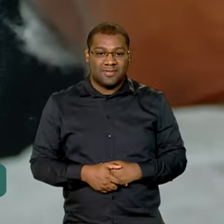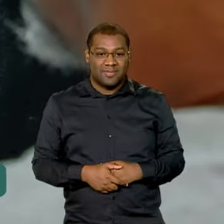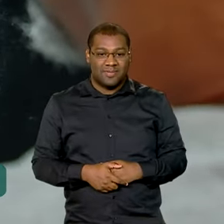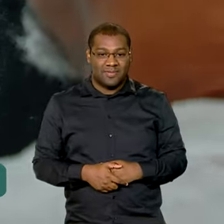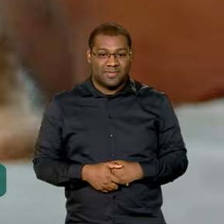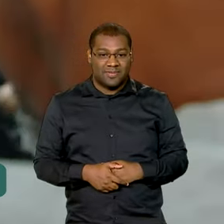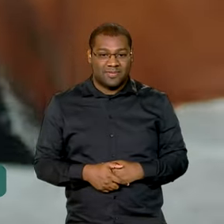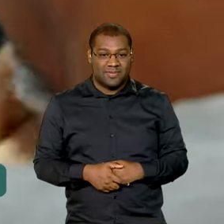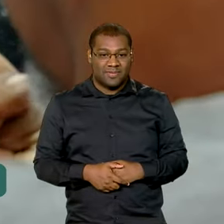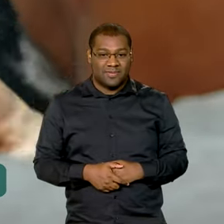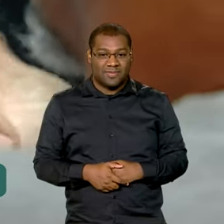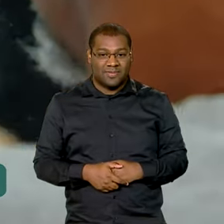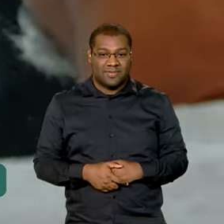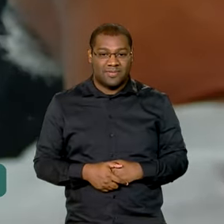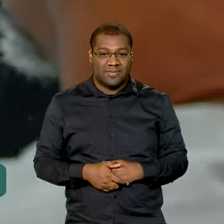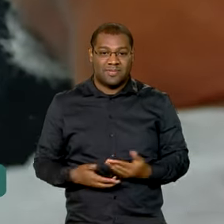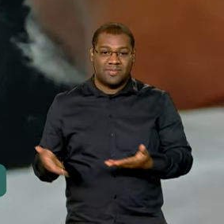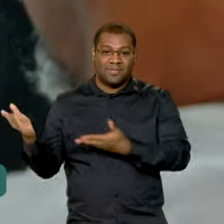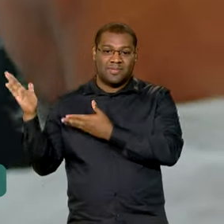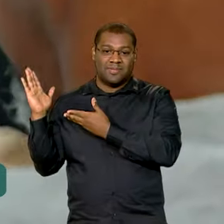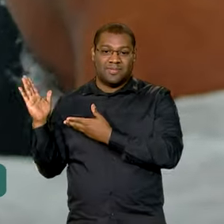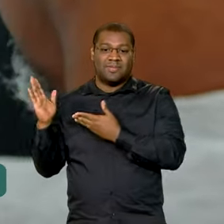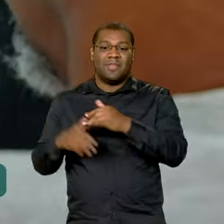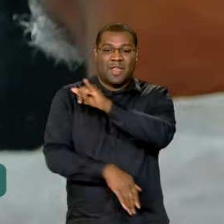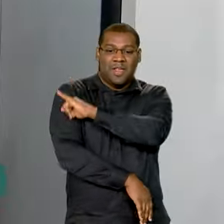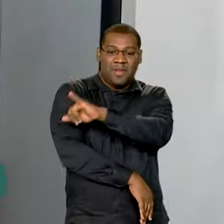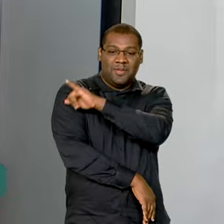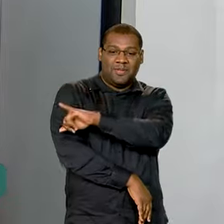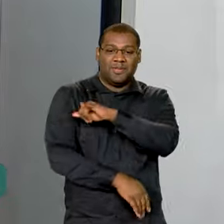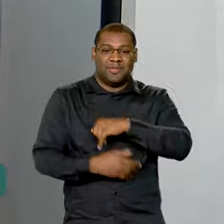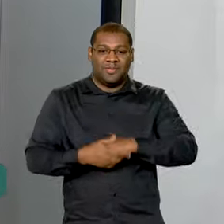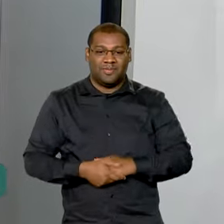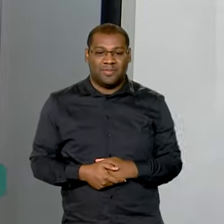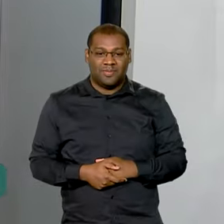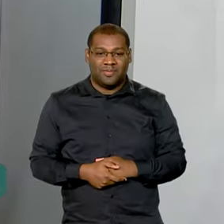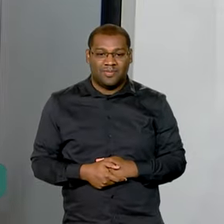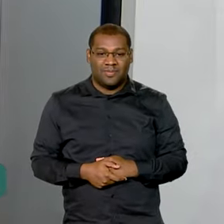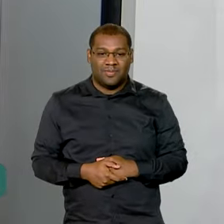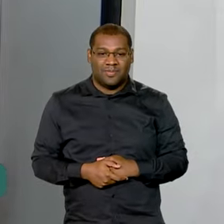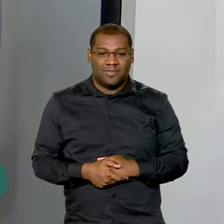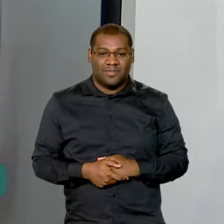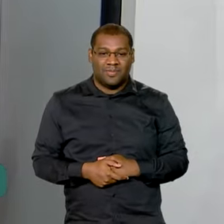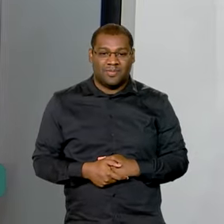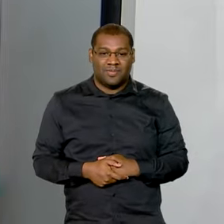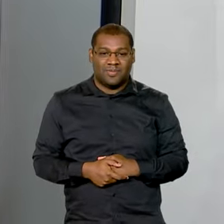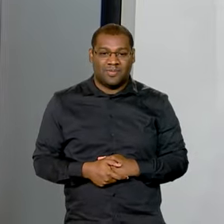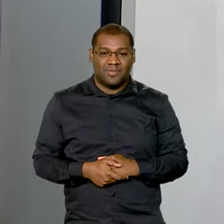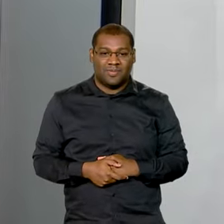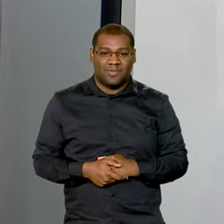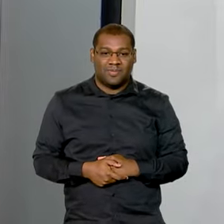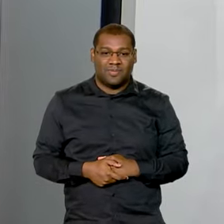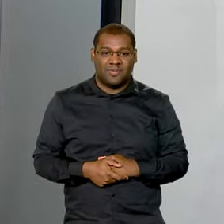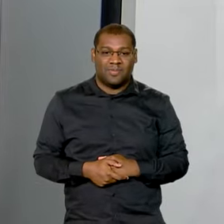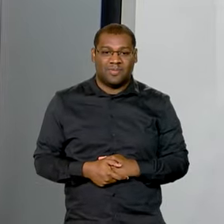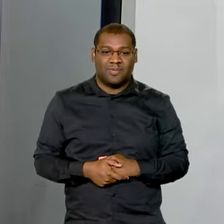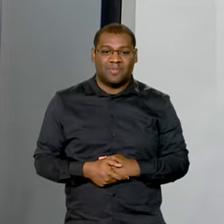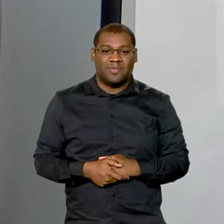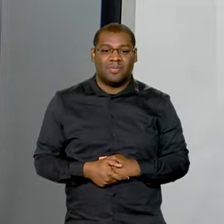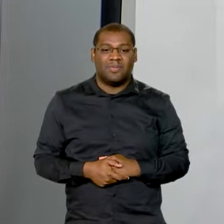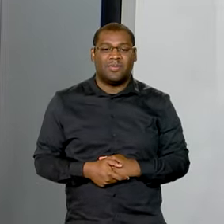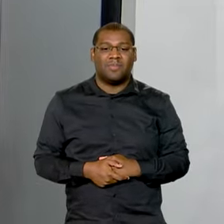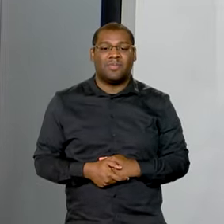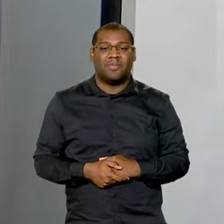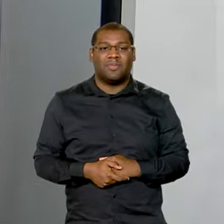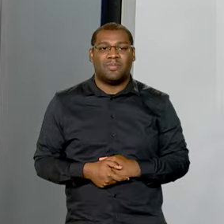Integrado de Atenção às Pessoas com Deficiência, no Rio de Janeiro. A assistente social do INSS me atendeu bem